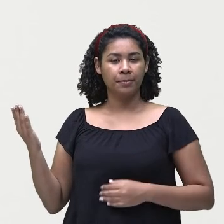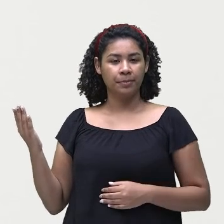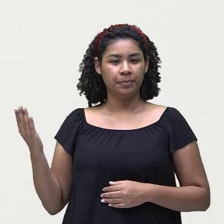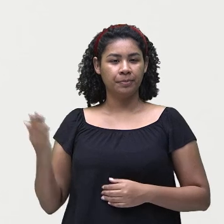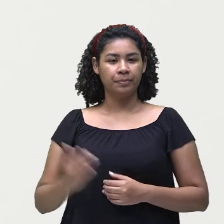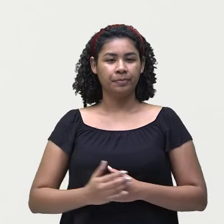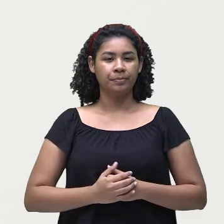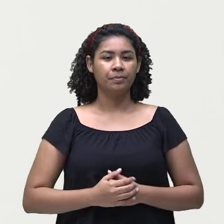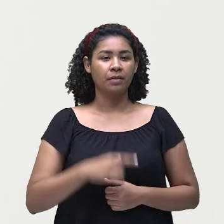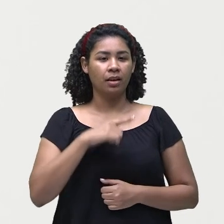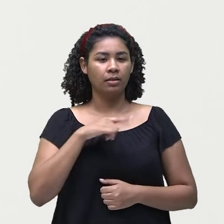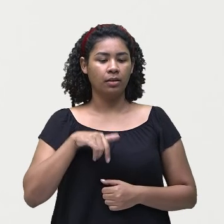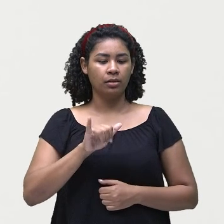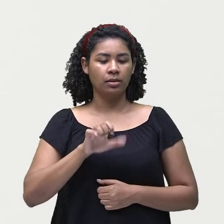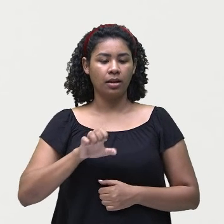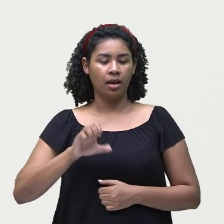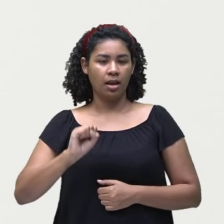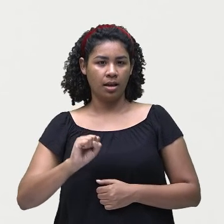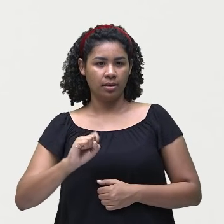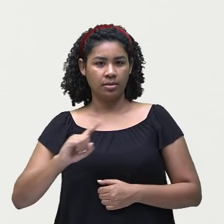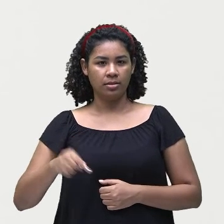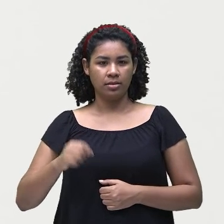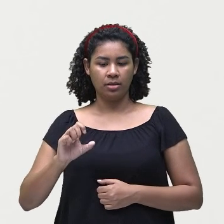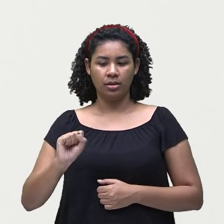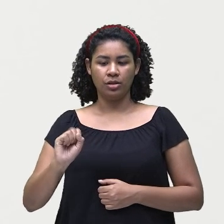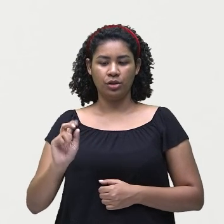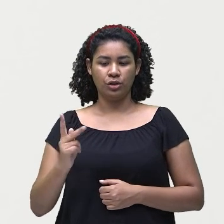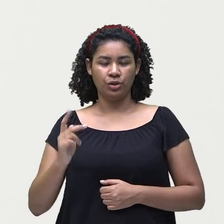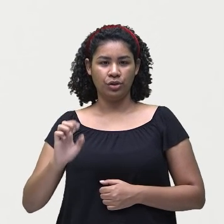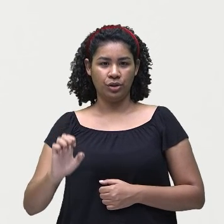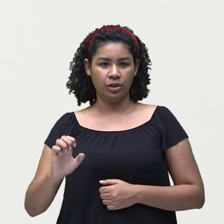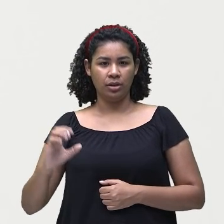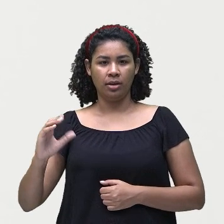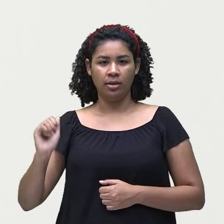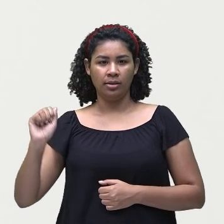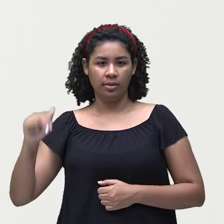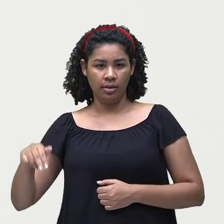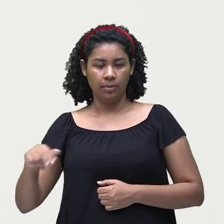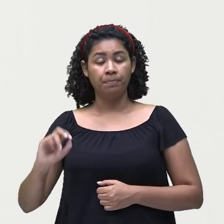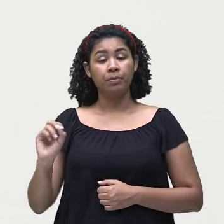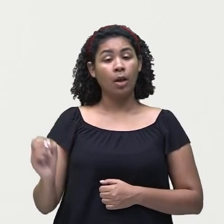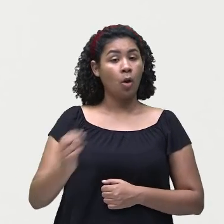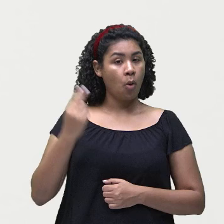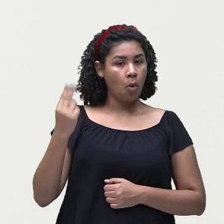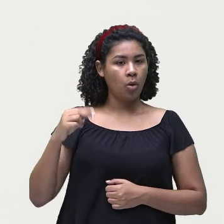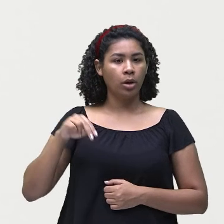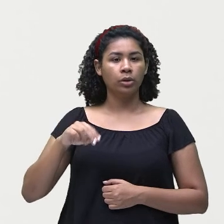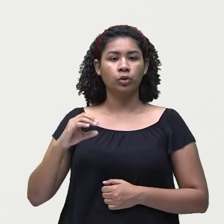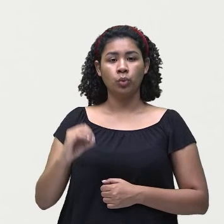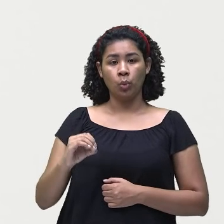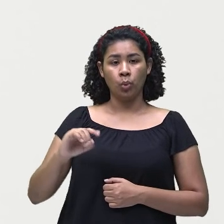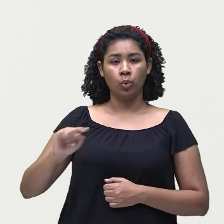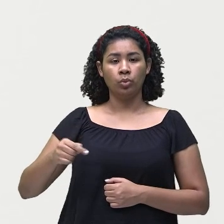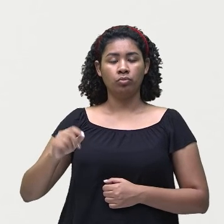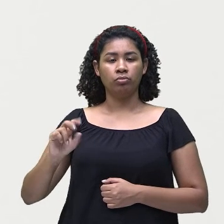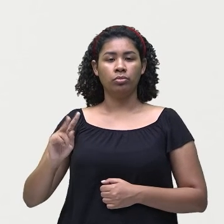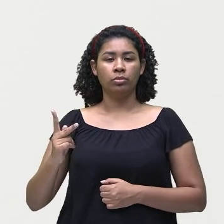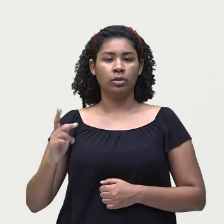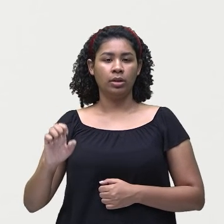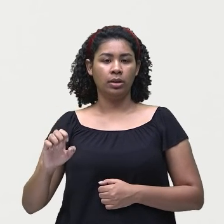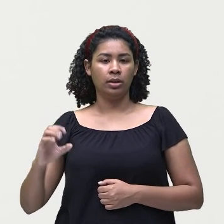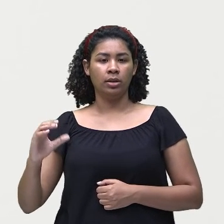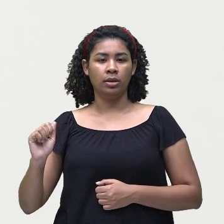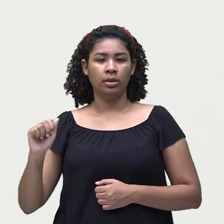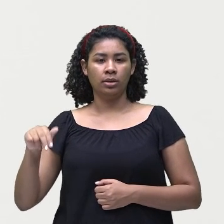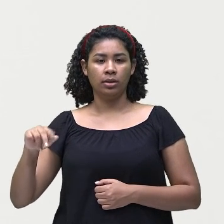yes na frente, aqui o sujeito. You can. Ou no, he can't. Podia ser